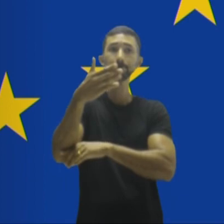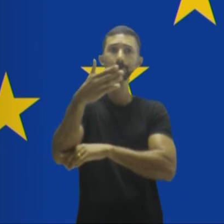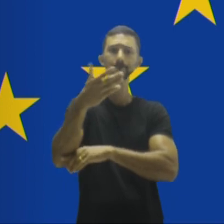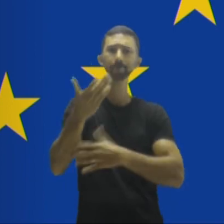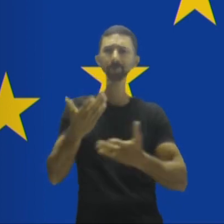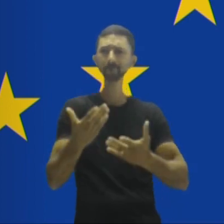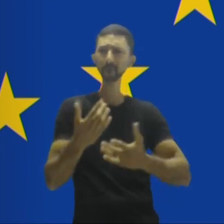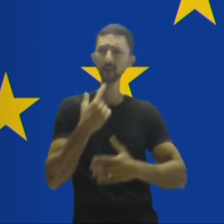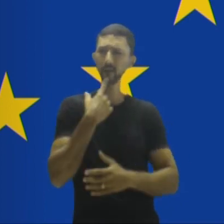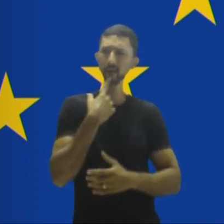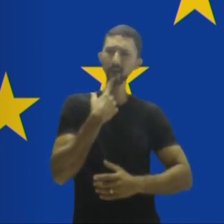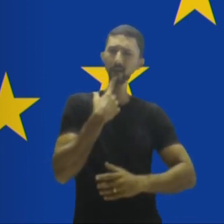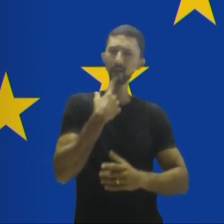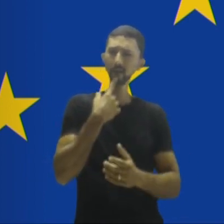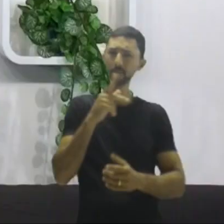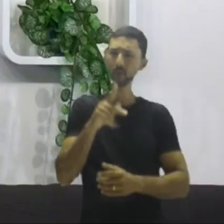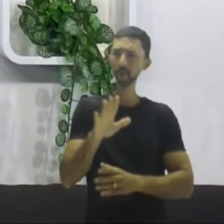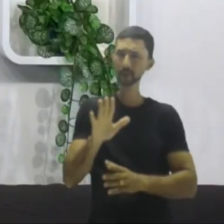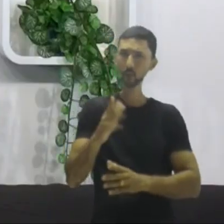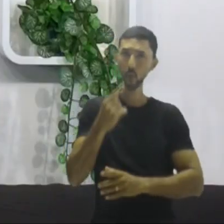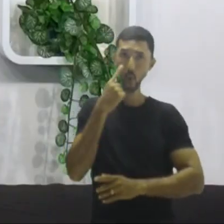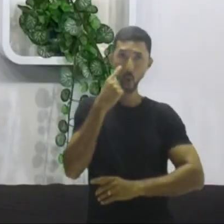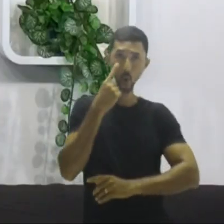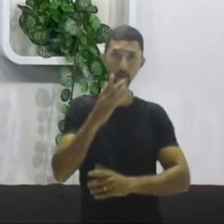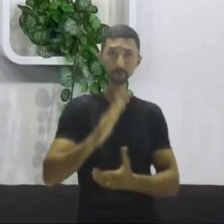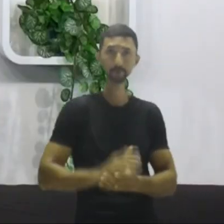E, professor Donato,